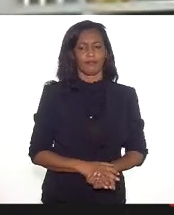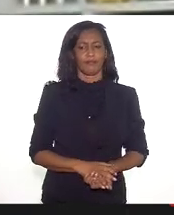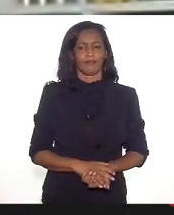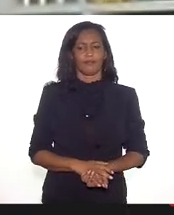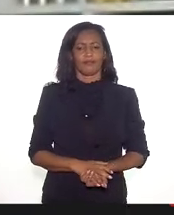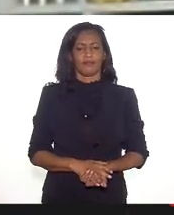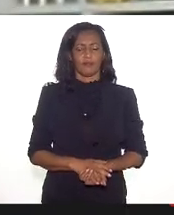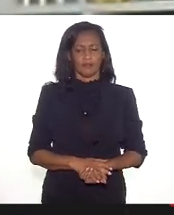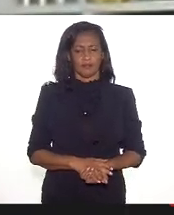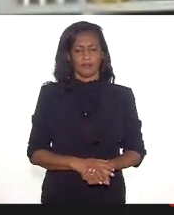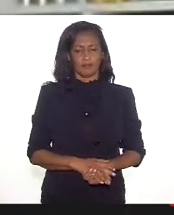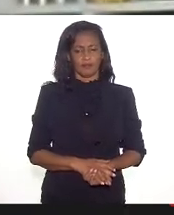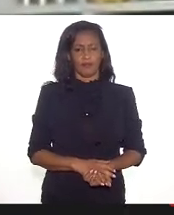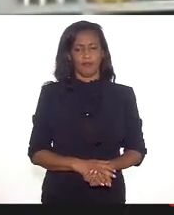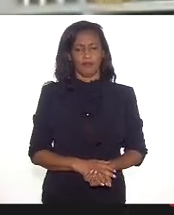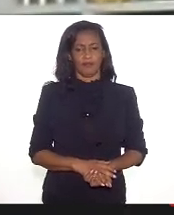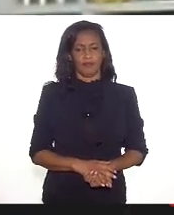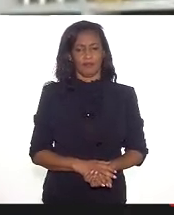vamos dizer,